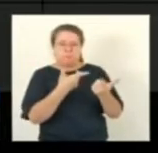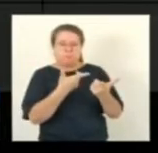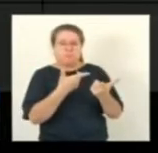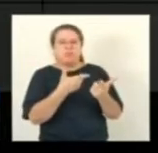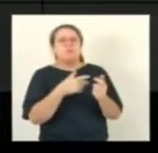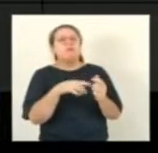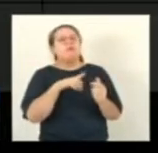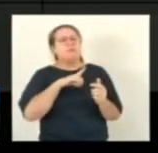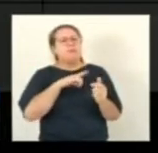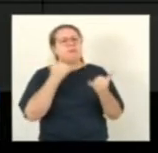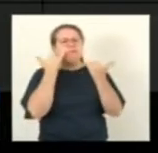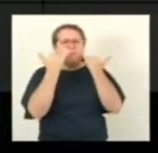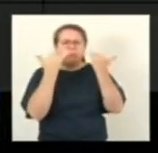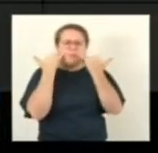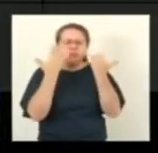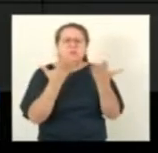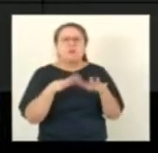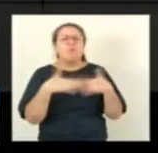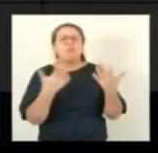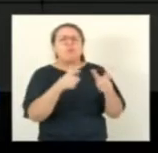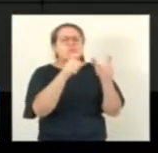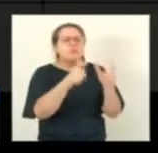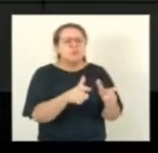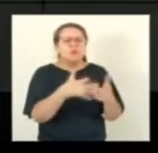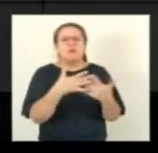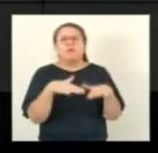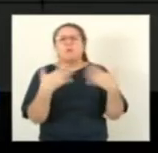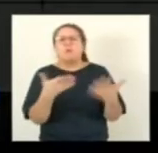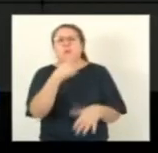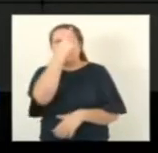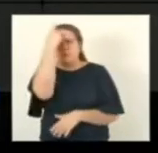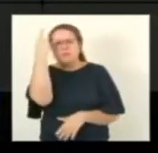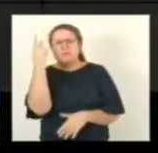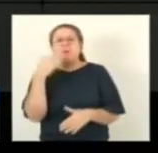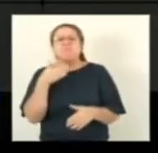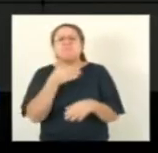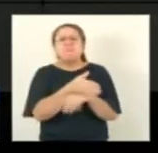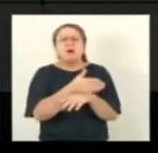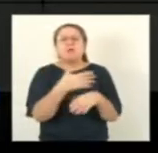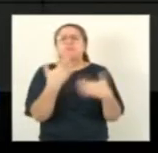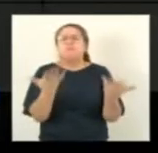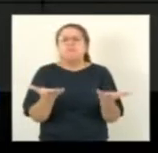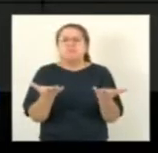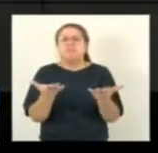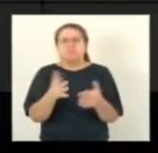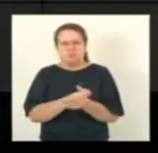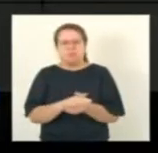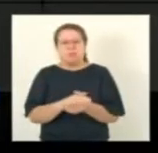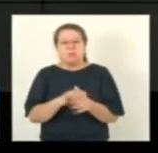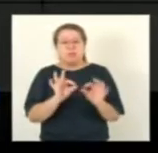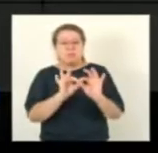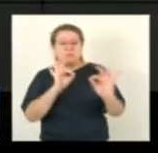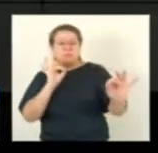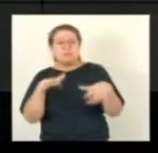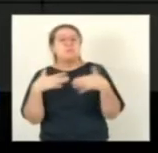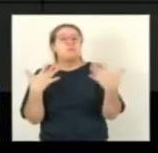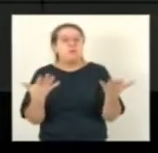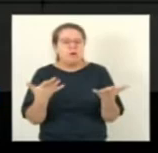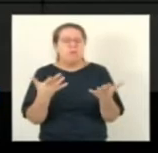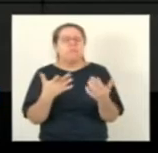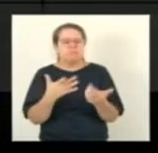informações acerca do local endereço de estilo e distância a ser percorrido na frente